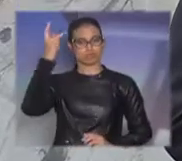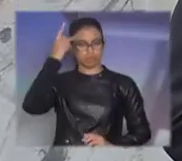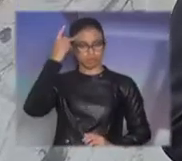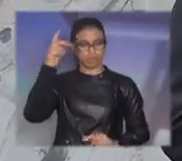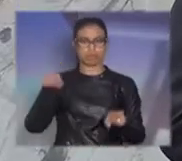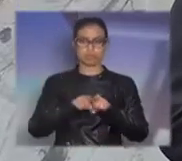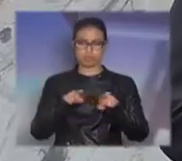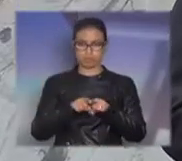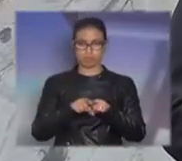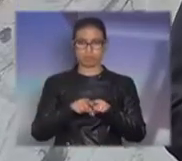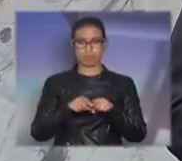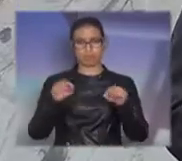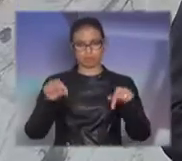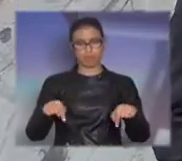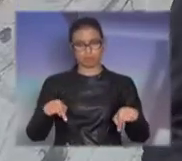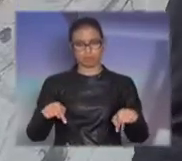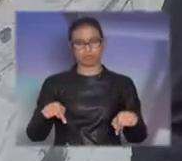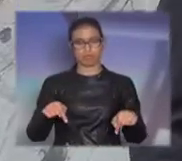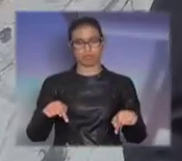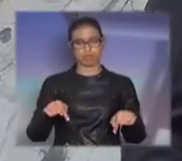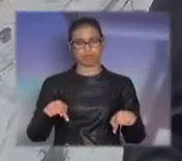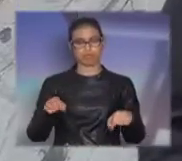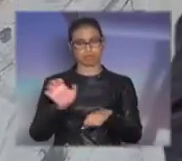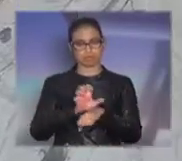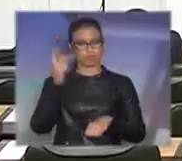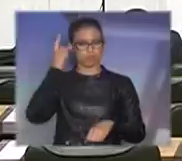no Estado de São Paulo. Muito obrigado, senhor presidente.